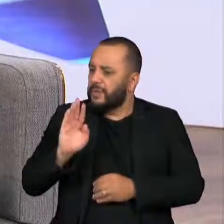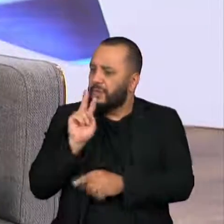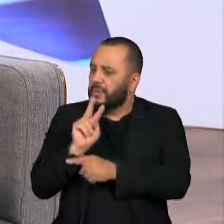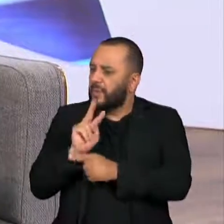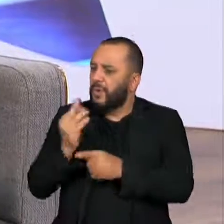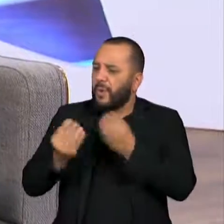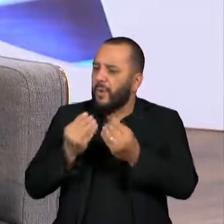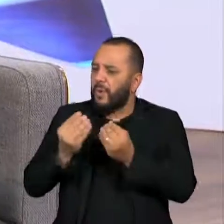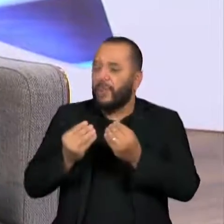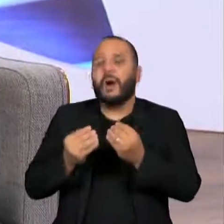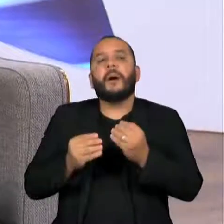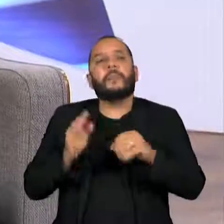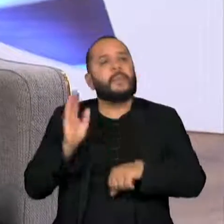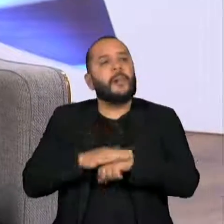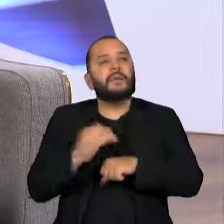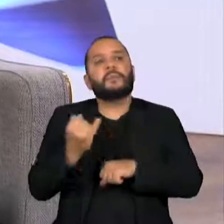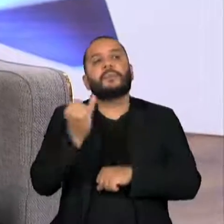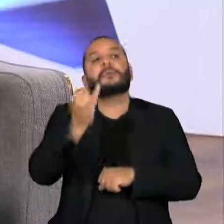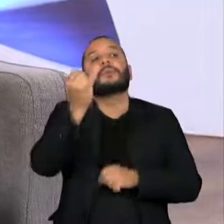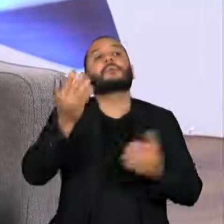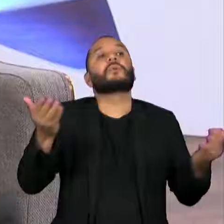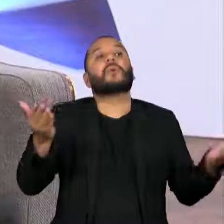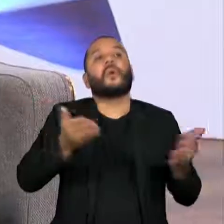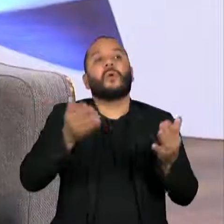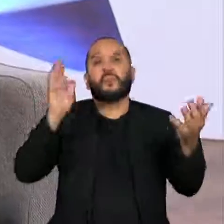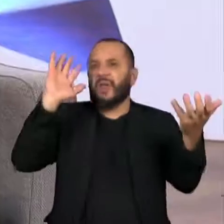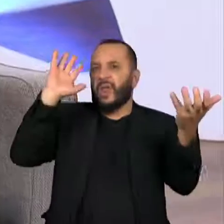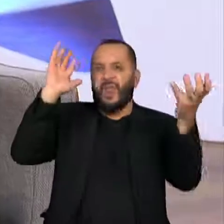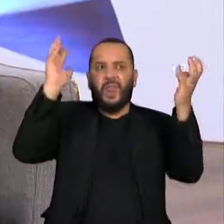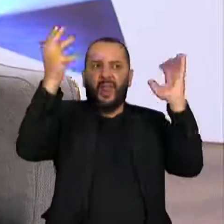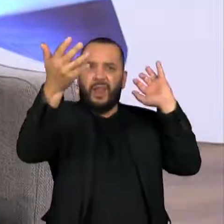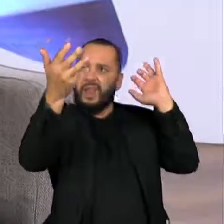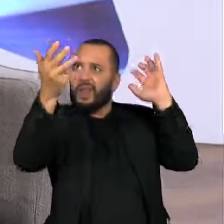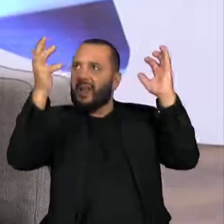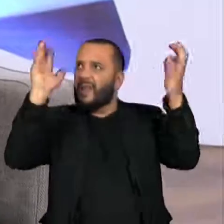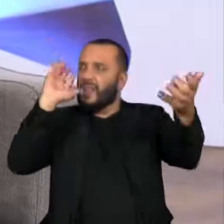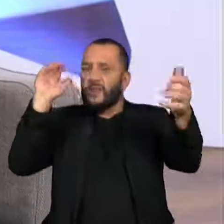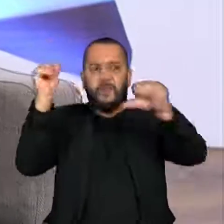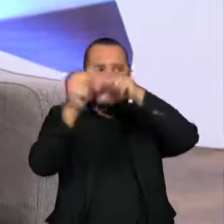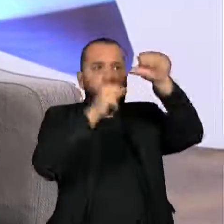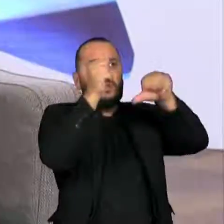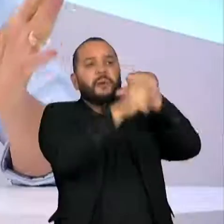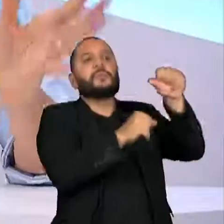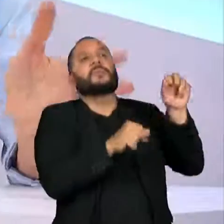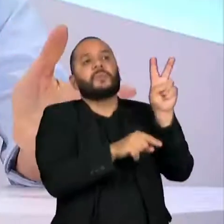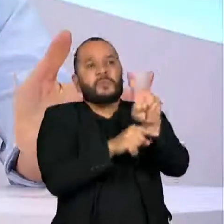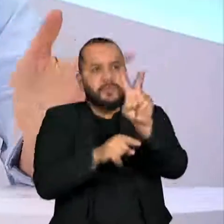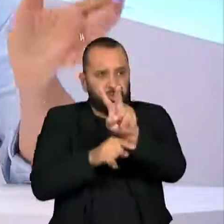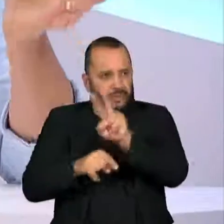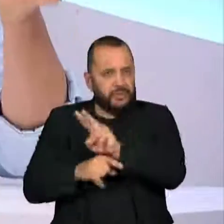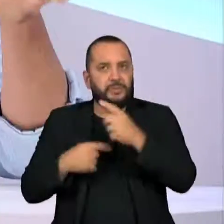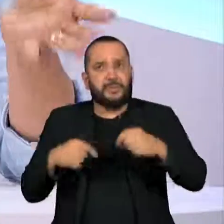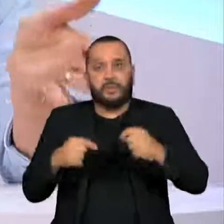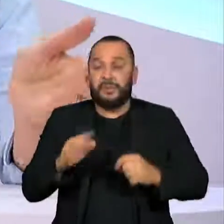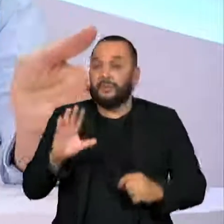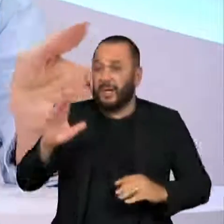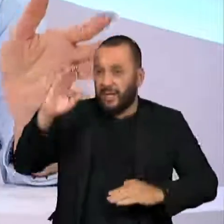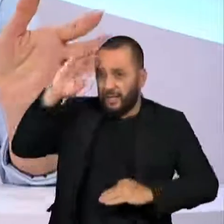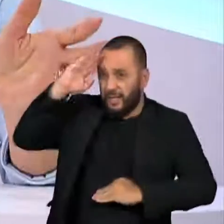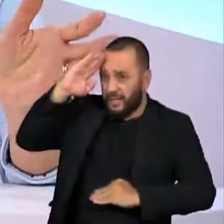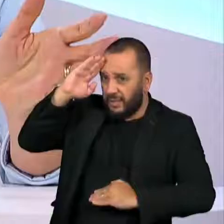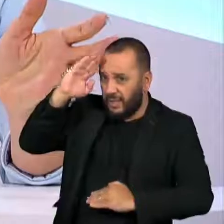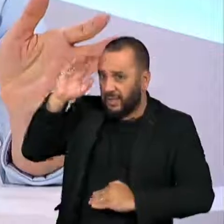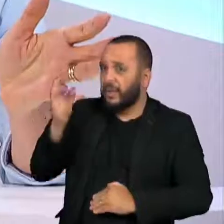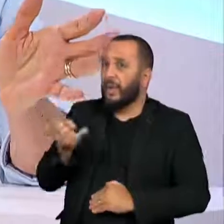importante que existe no planeta hoje, que são as mudanças climáticas. São os extremos. Eu sempre citei parte das Forças Armadas,